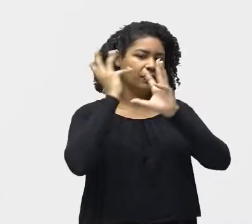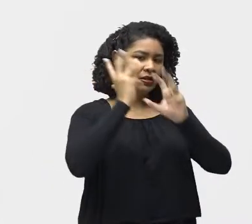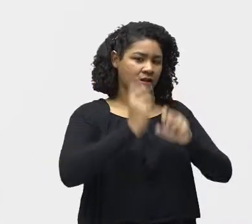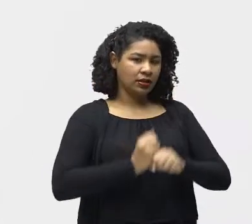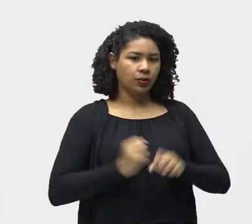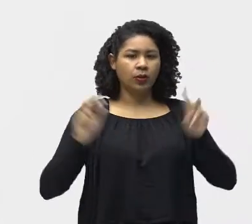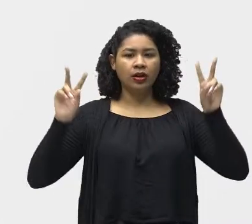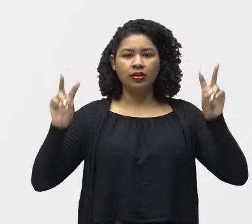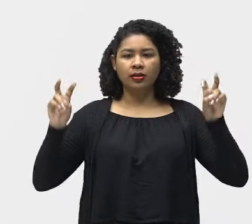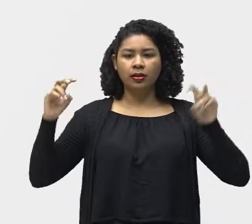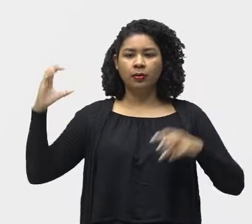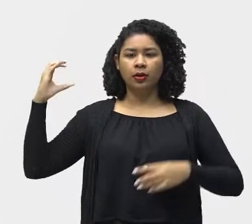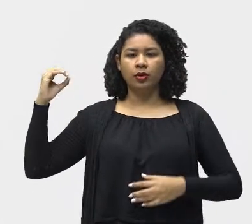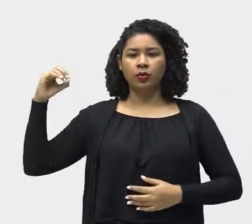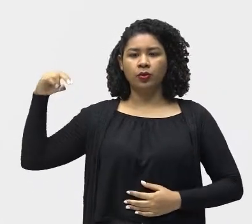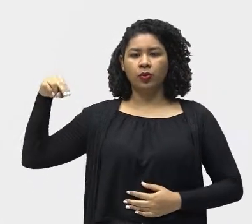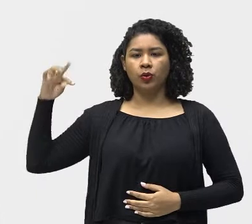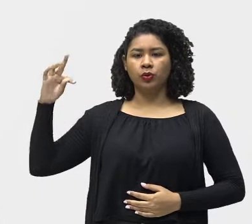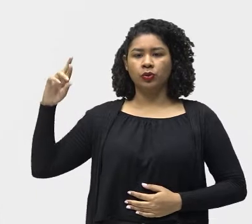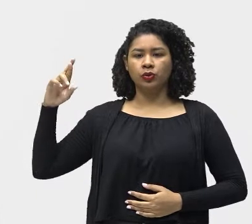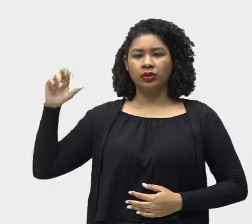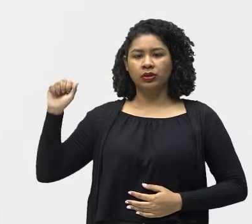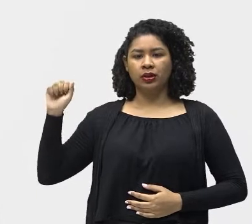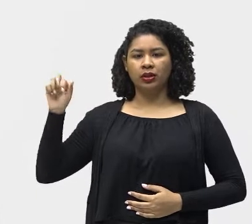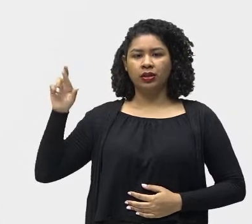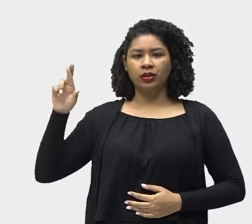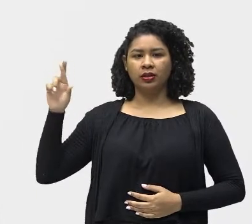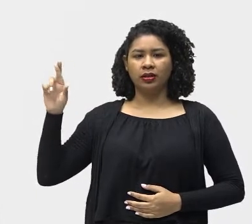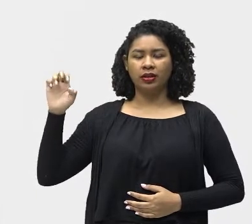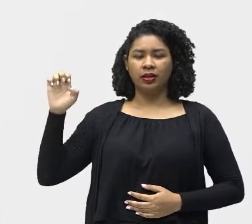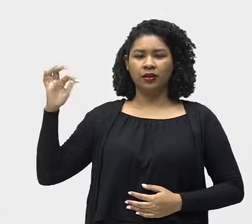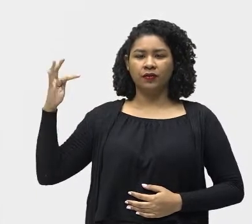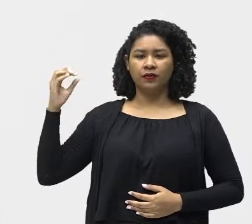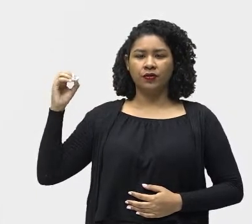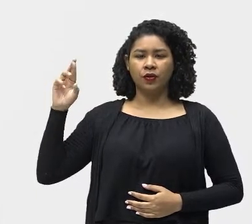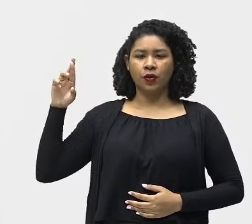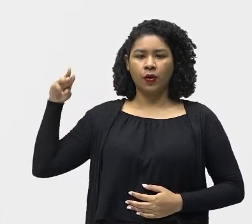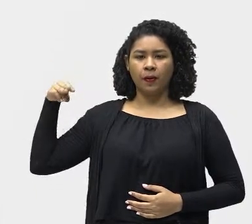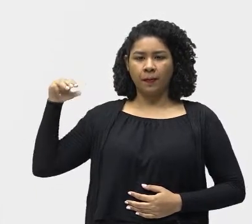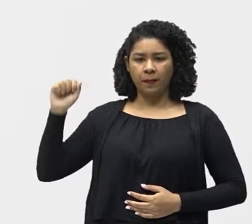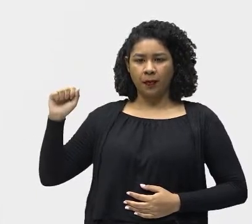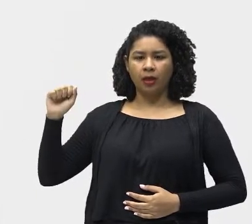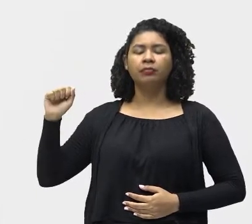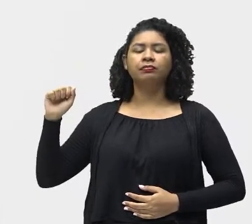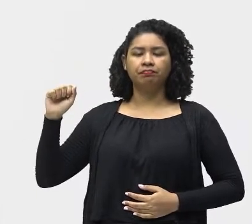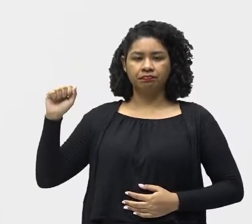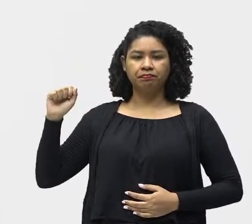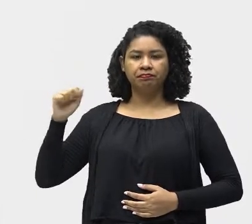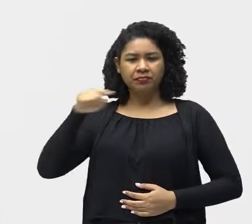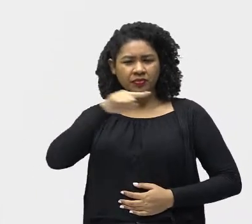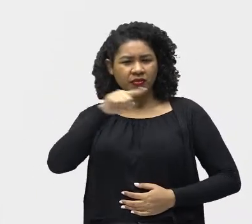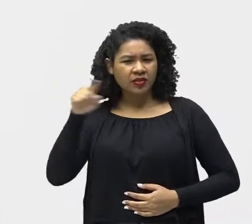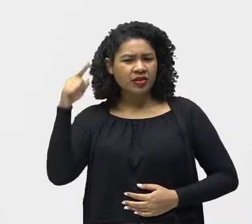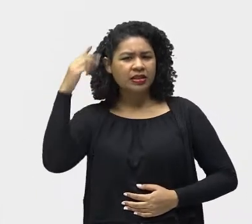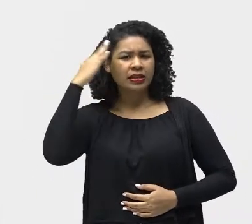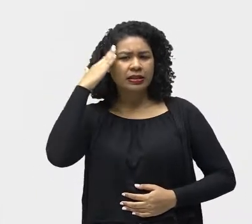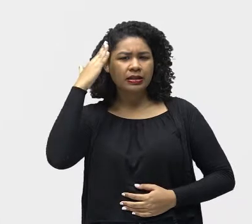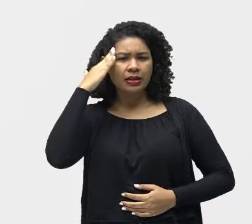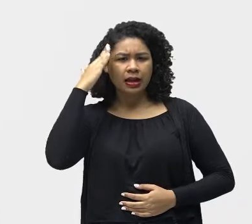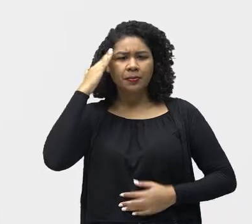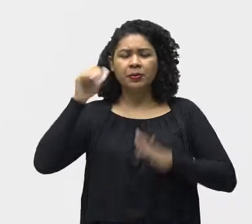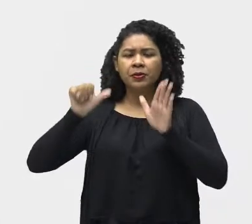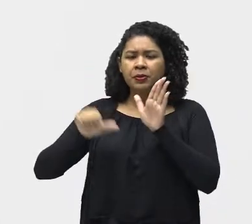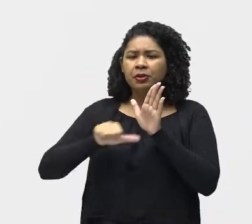A gente sabe que, por conta dos primeiros reformadores ali que antecederam Lothério, como John